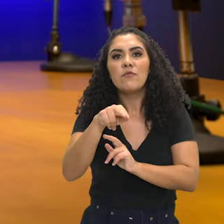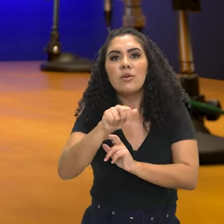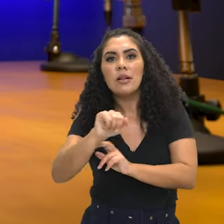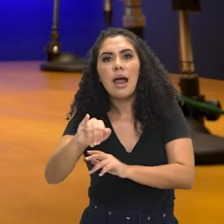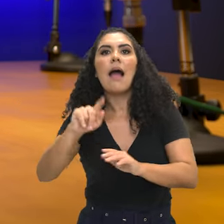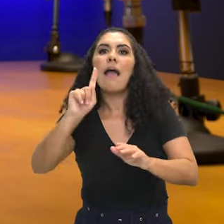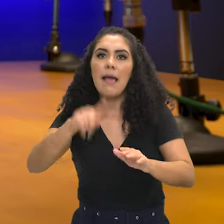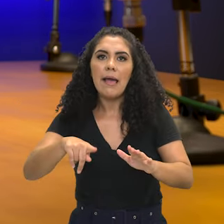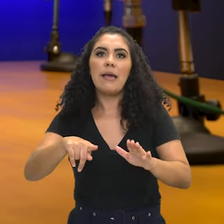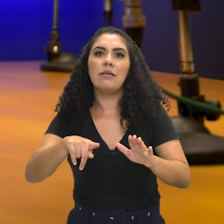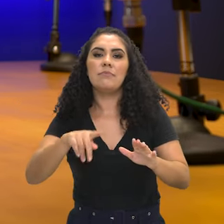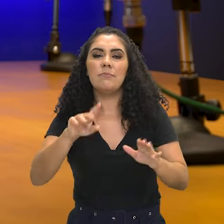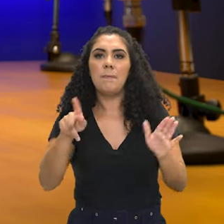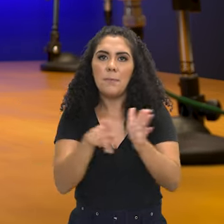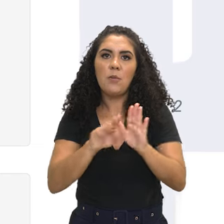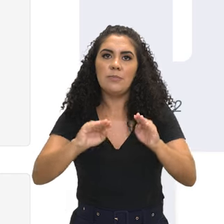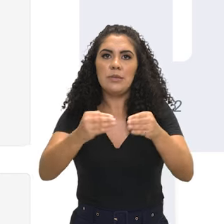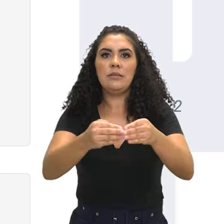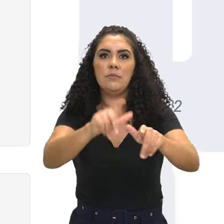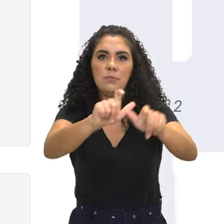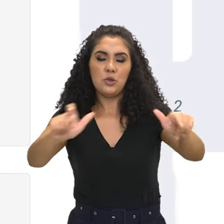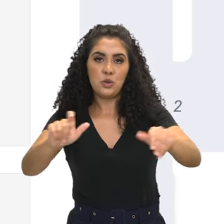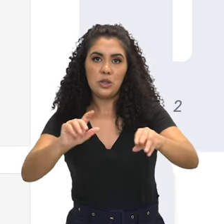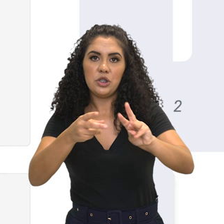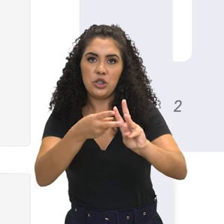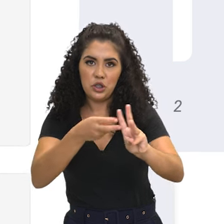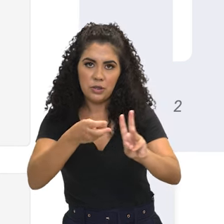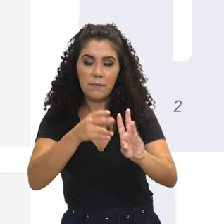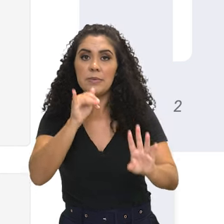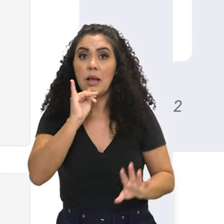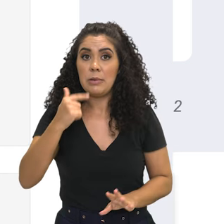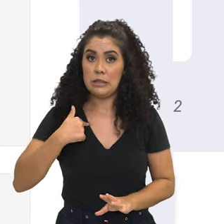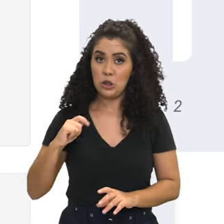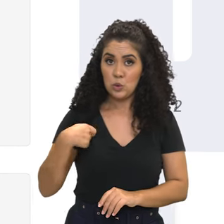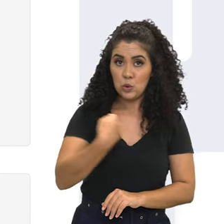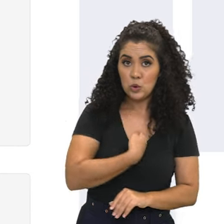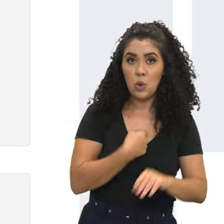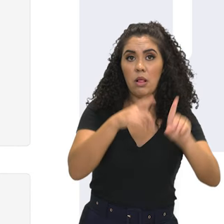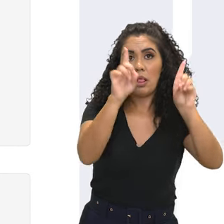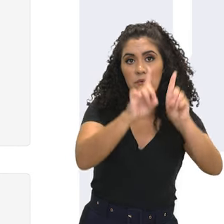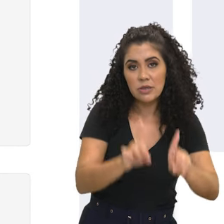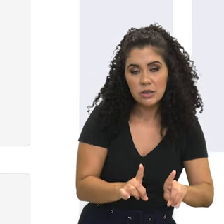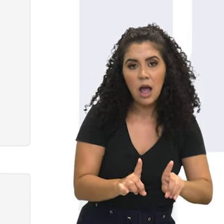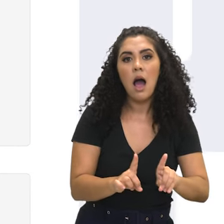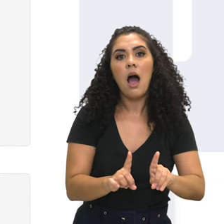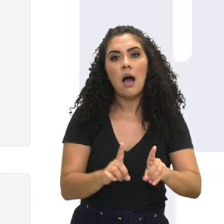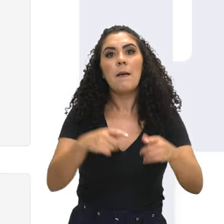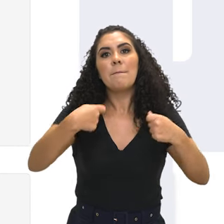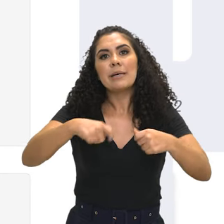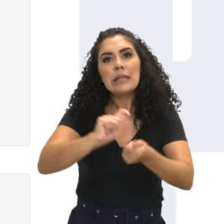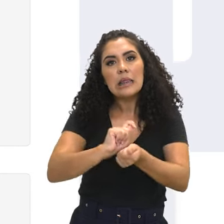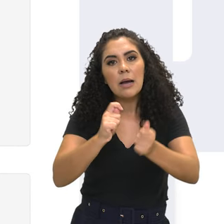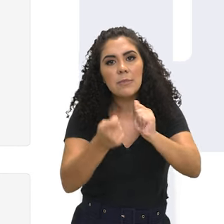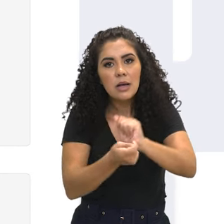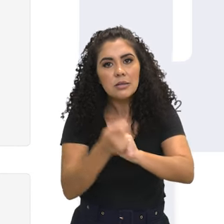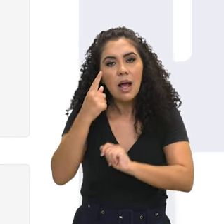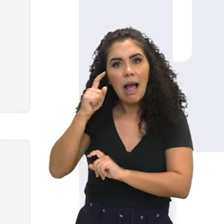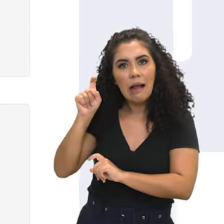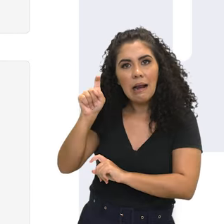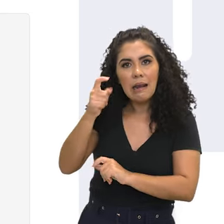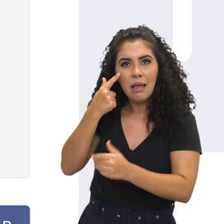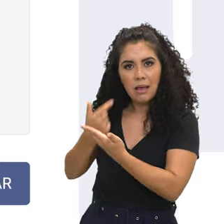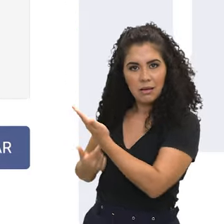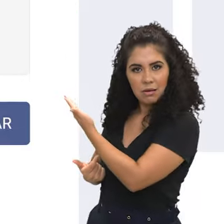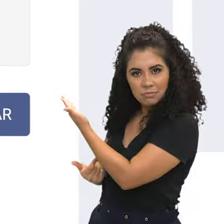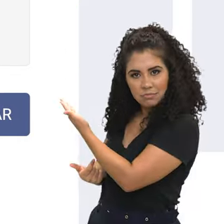estão reservados para pessoas indígenas. E aí, se eu sou uma pessoa com deficiência, se eu preciso de adaptações